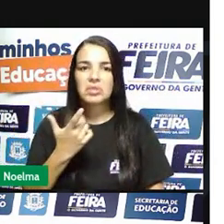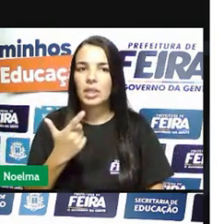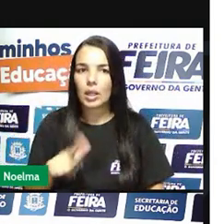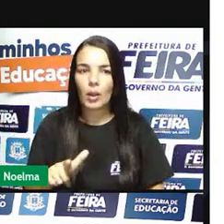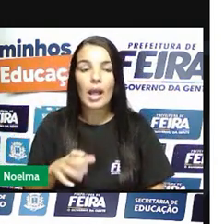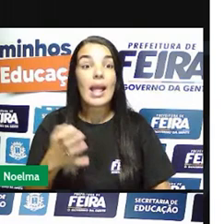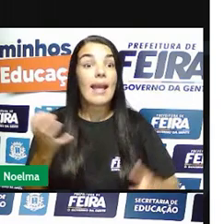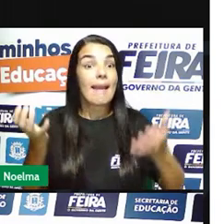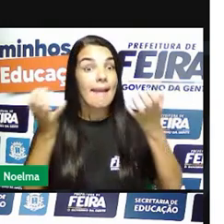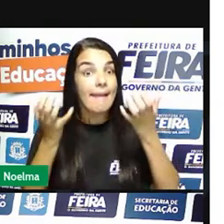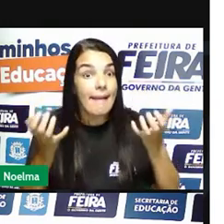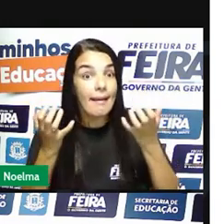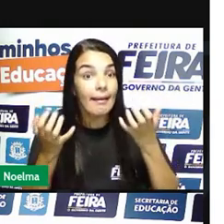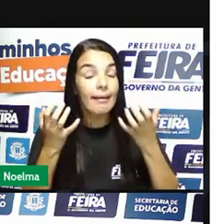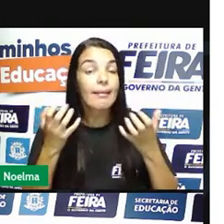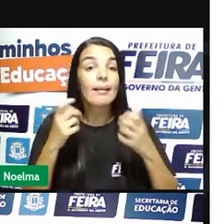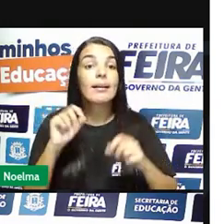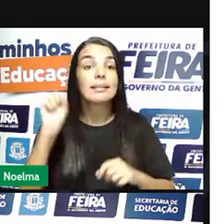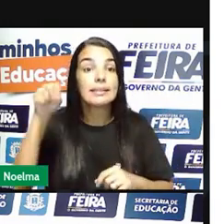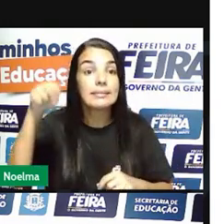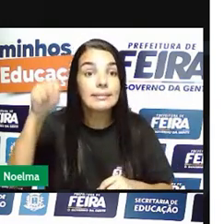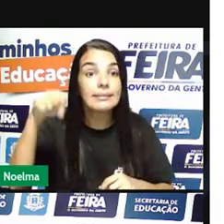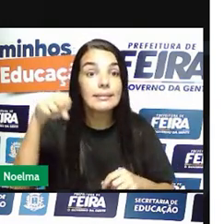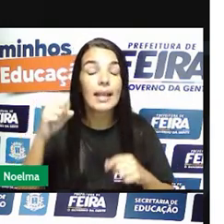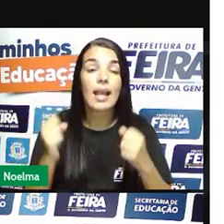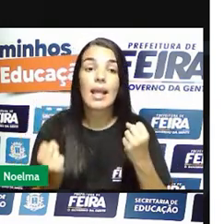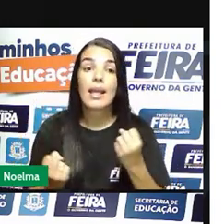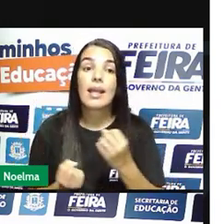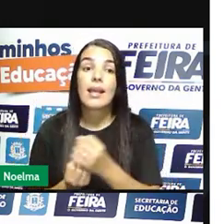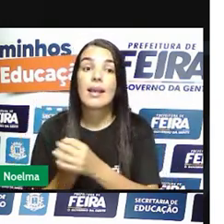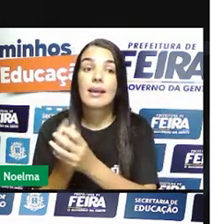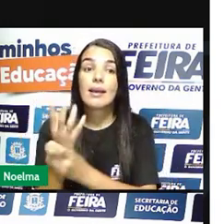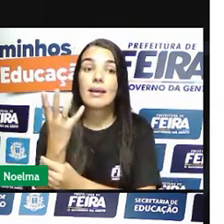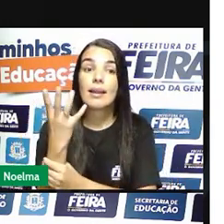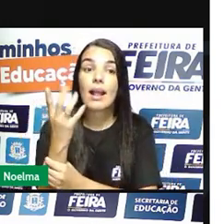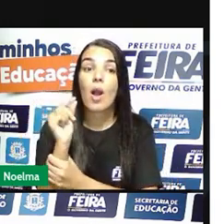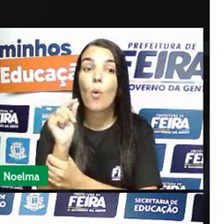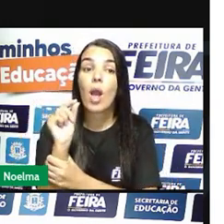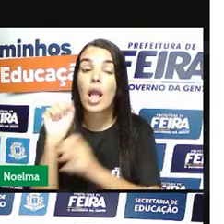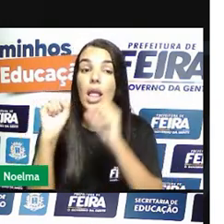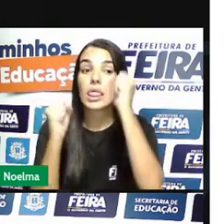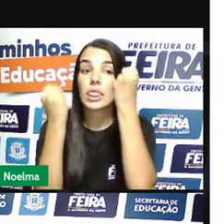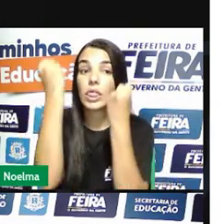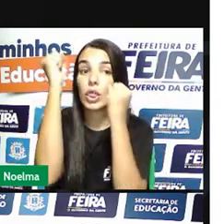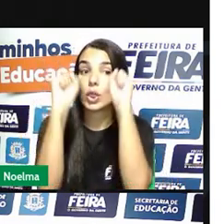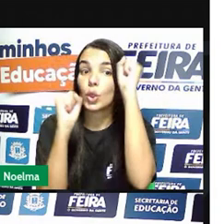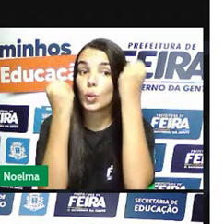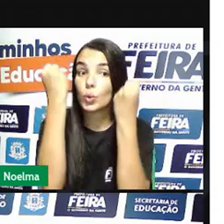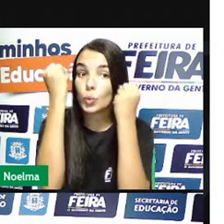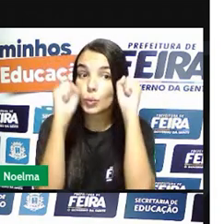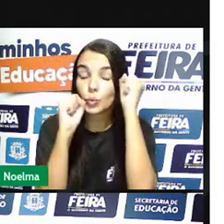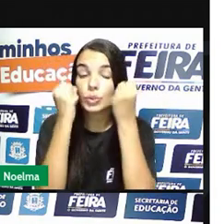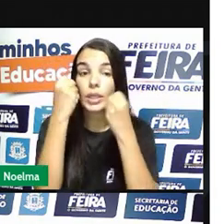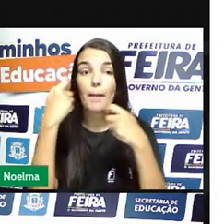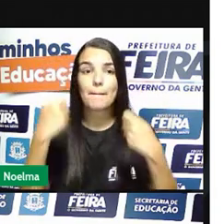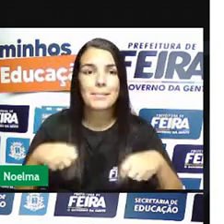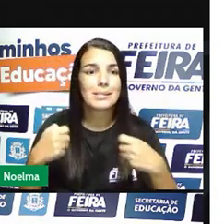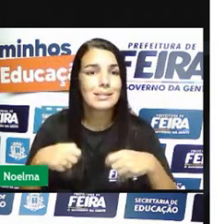queriam criar indústrias porque vocês viram lá que através daquele alvará lá